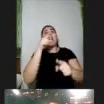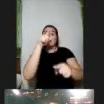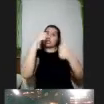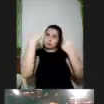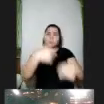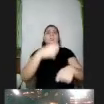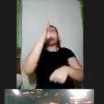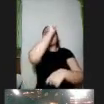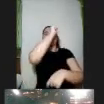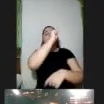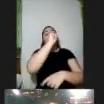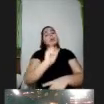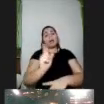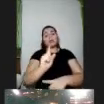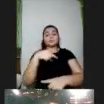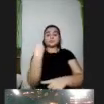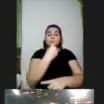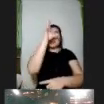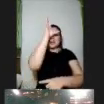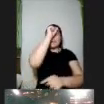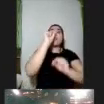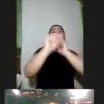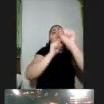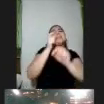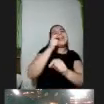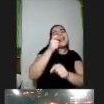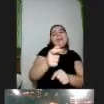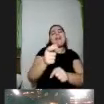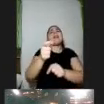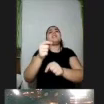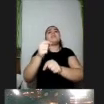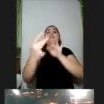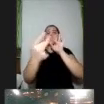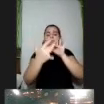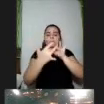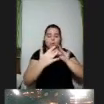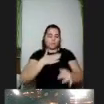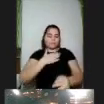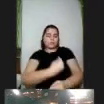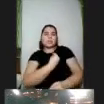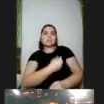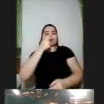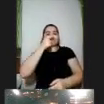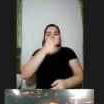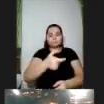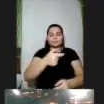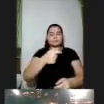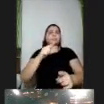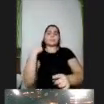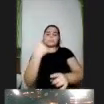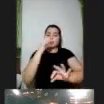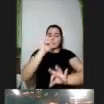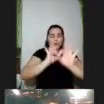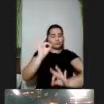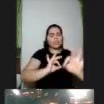a gente aprende as coisas que nos interessam que nos se conectam com a nossa realidade com os nossos interesses com os nossos projetos com os